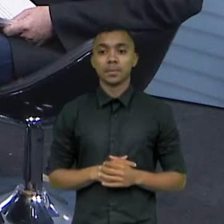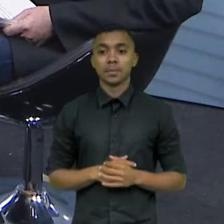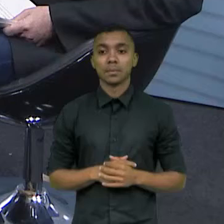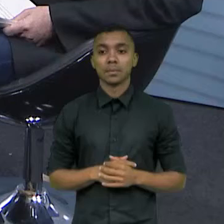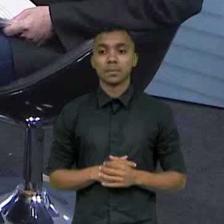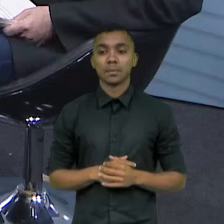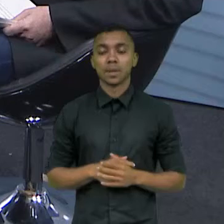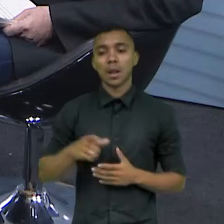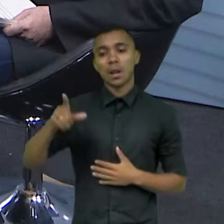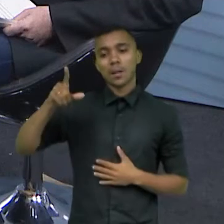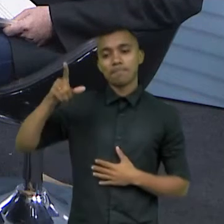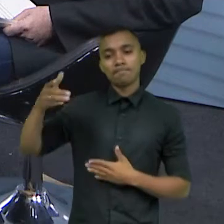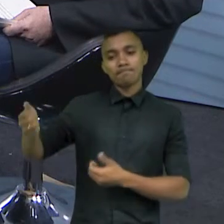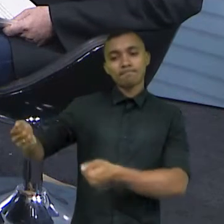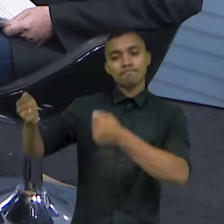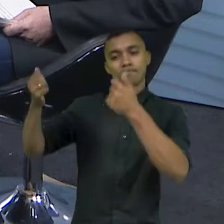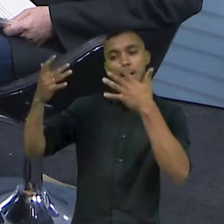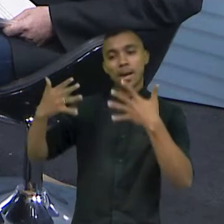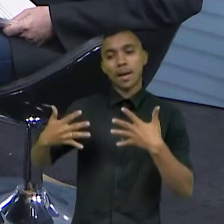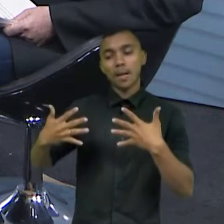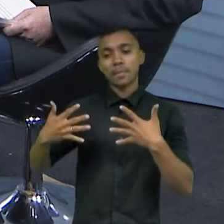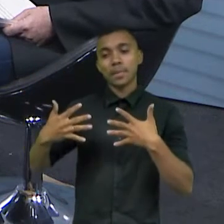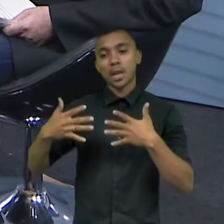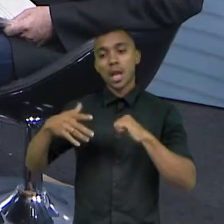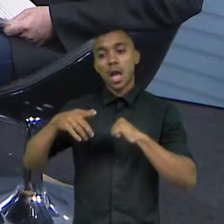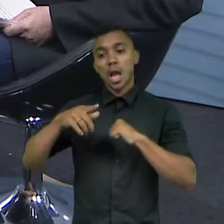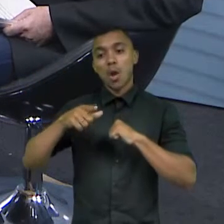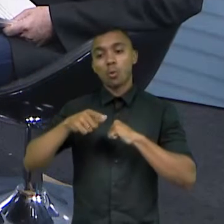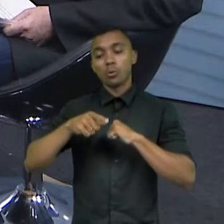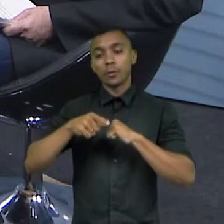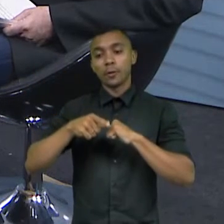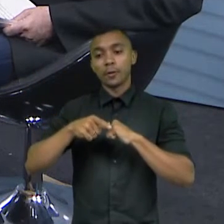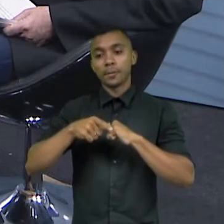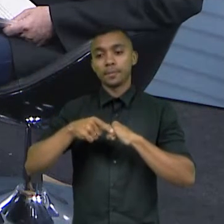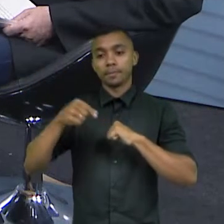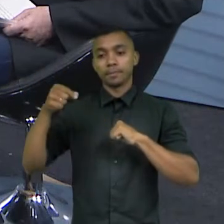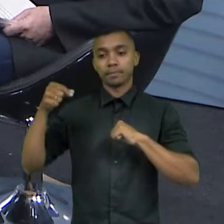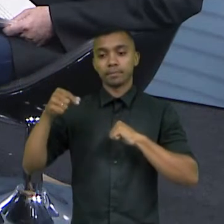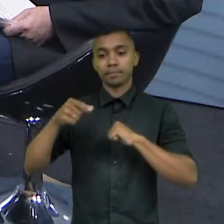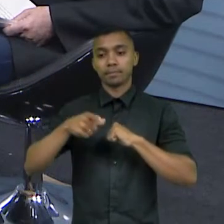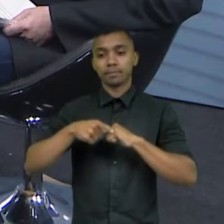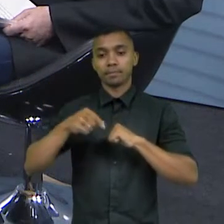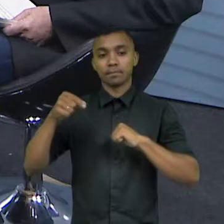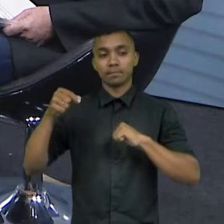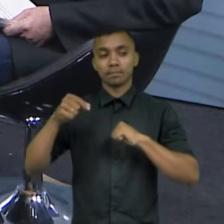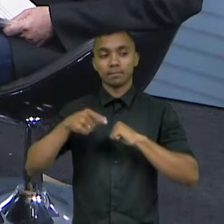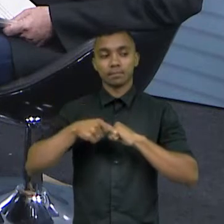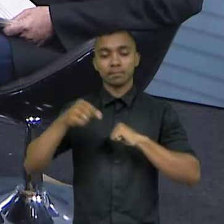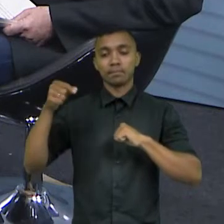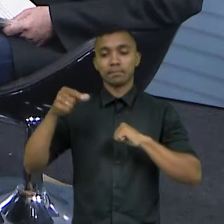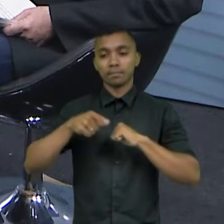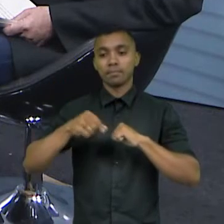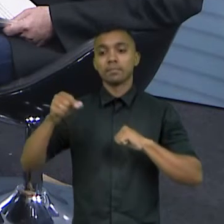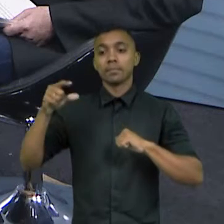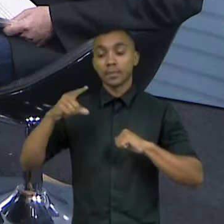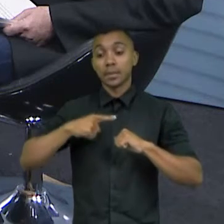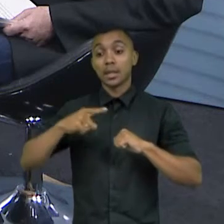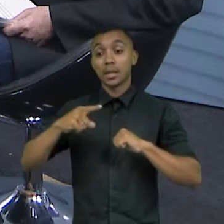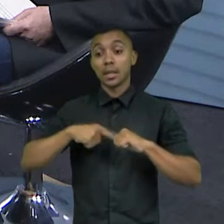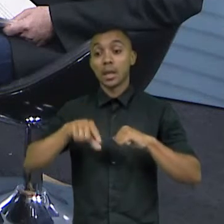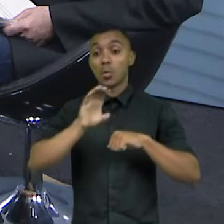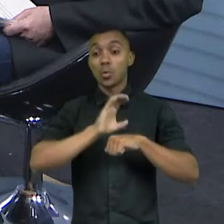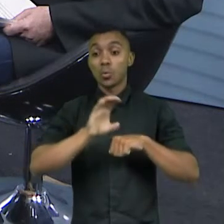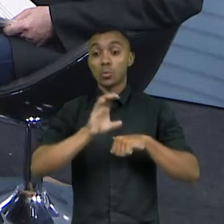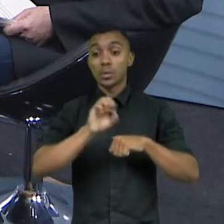Ele relatou aqui, a Unifor está até oferecendo um curso voltado para essa demanda de mercado. Na metade do curso, o estudante já está empregado,